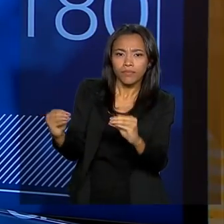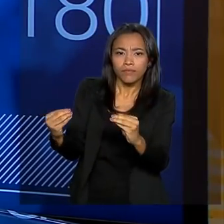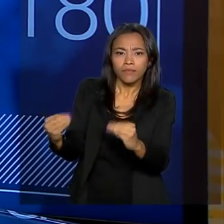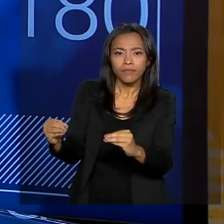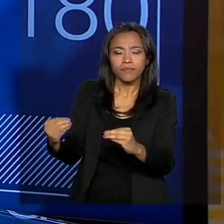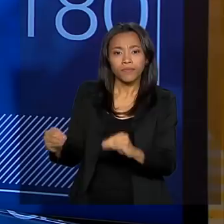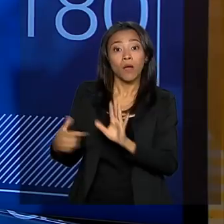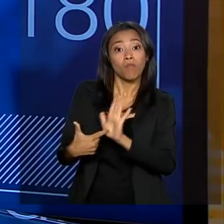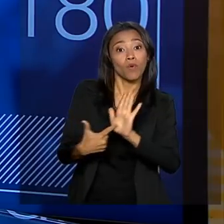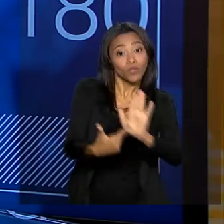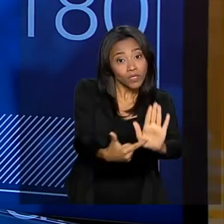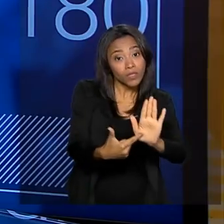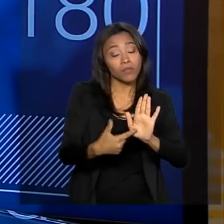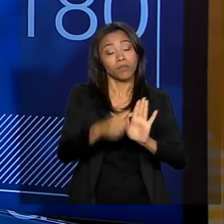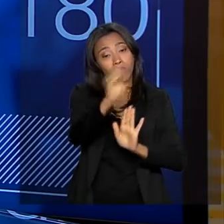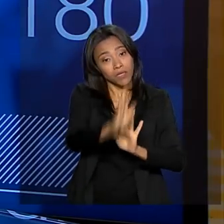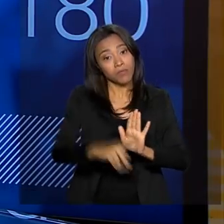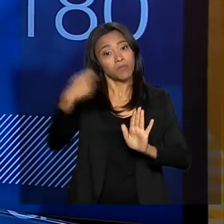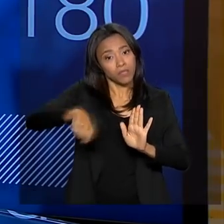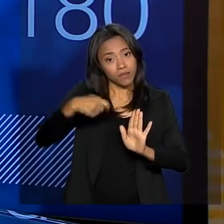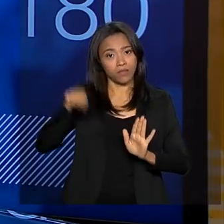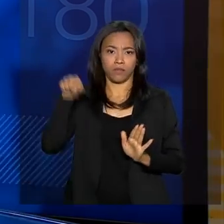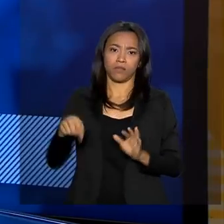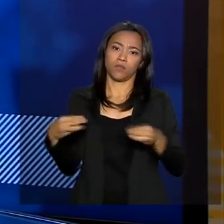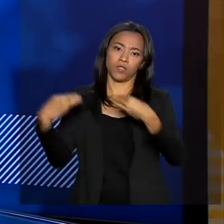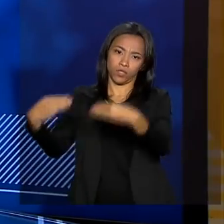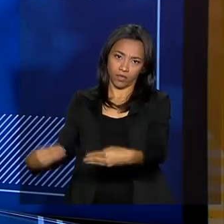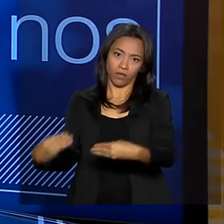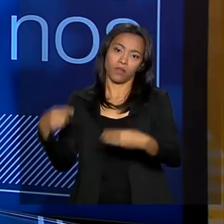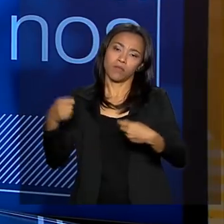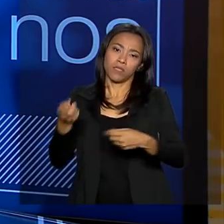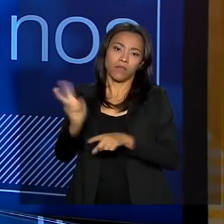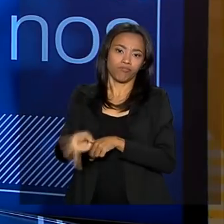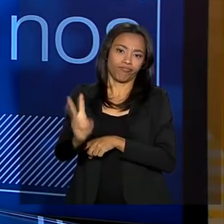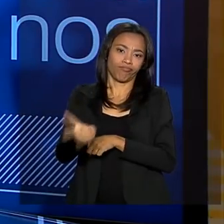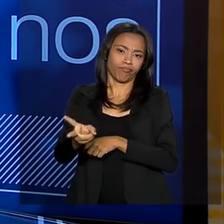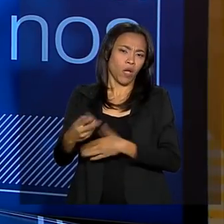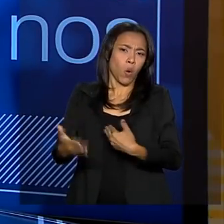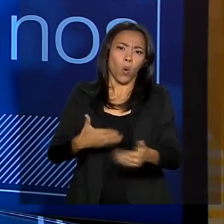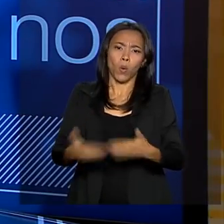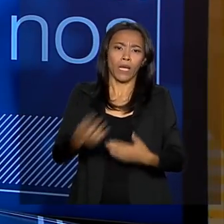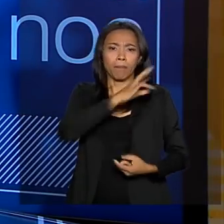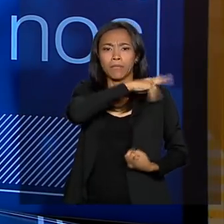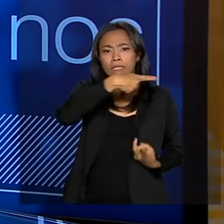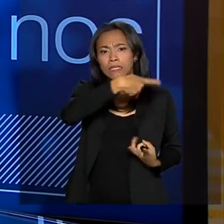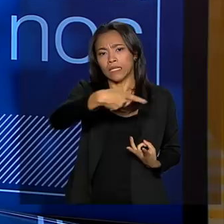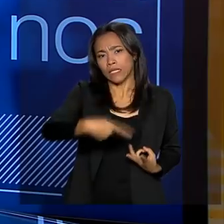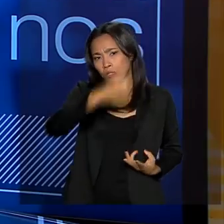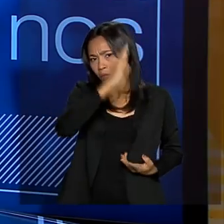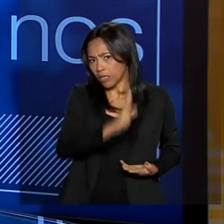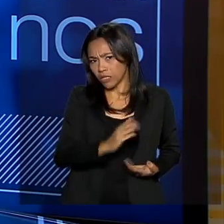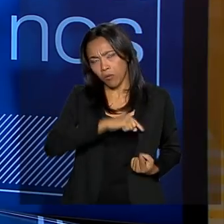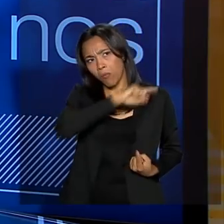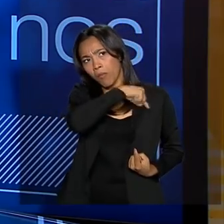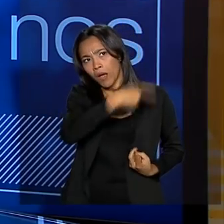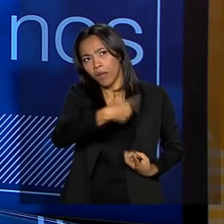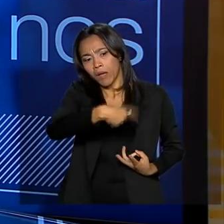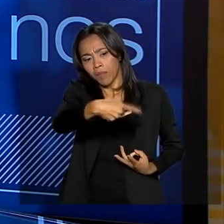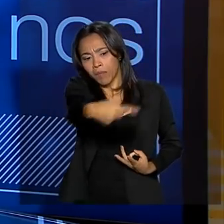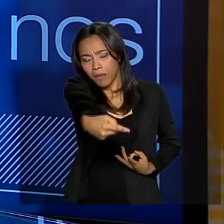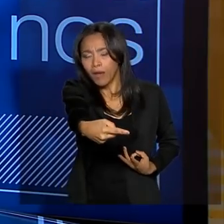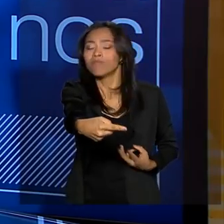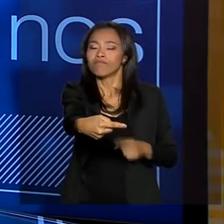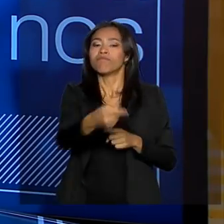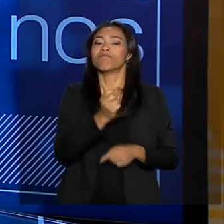Brasil a necessidade desse ministério. Esse ministério, ele tem que ser permanente. Qualquer presidente da República que vier governar essa